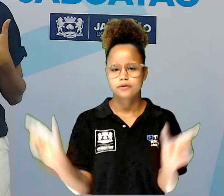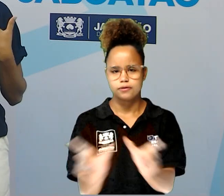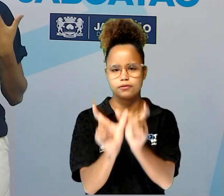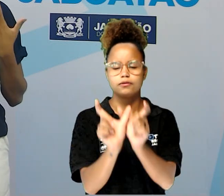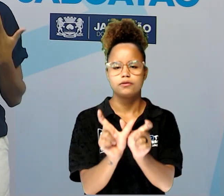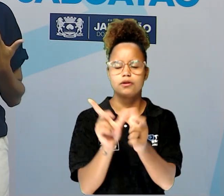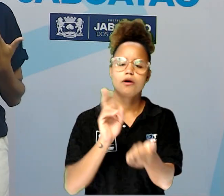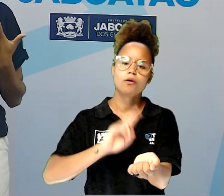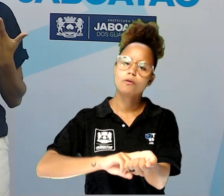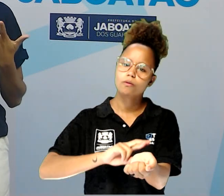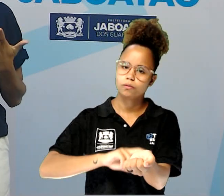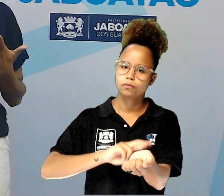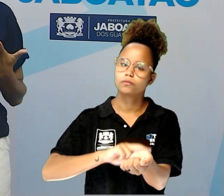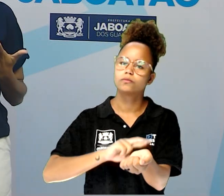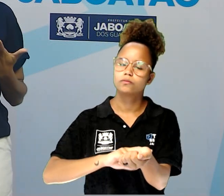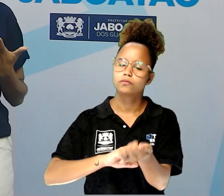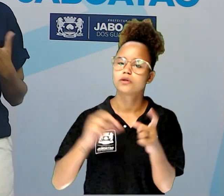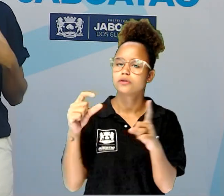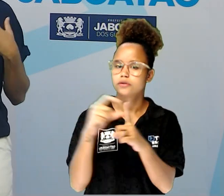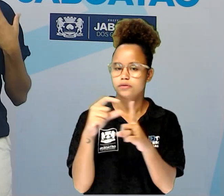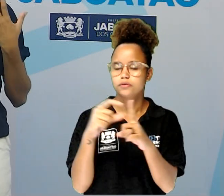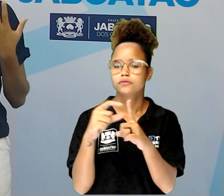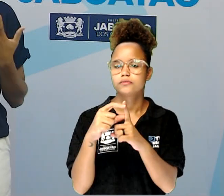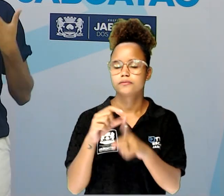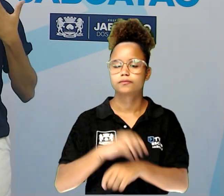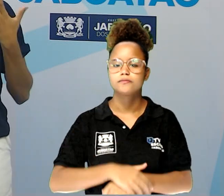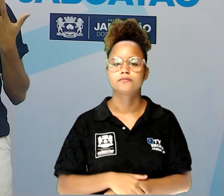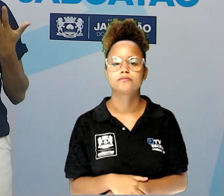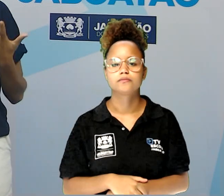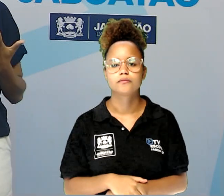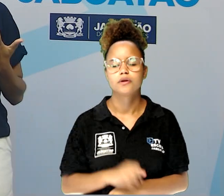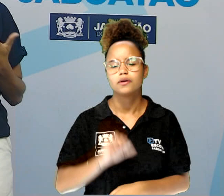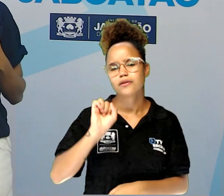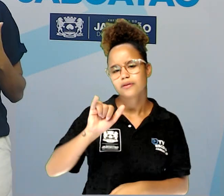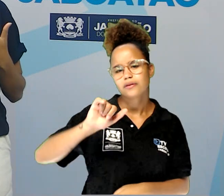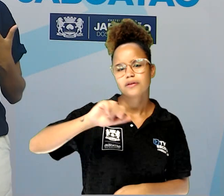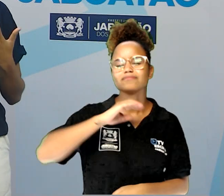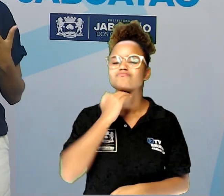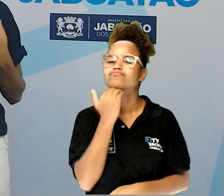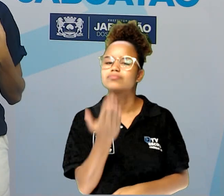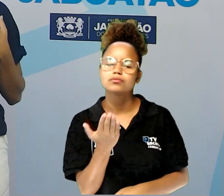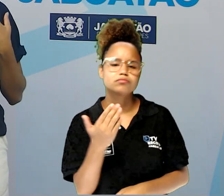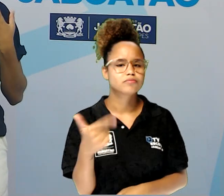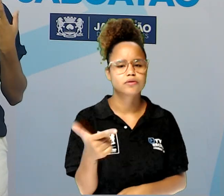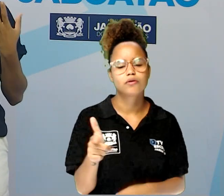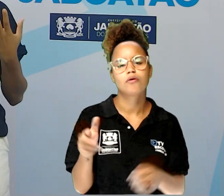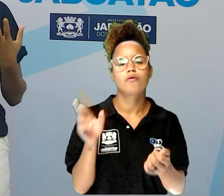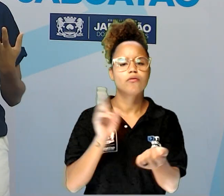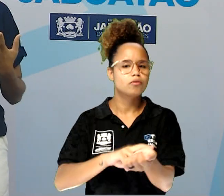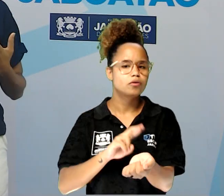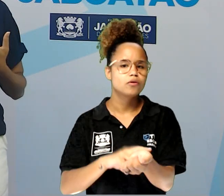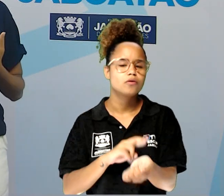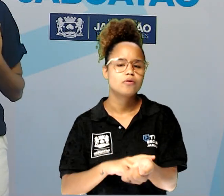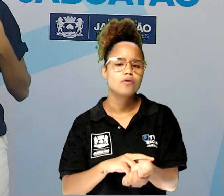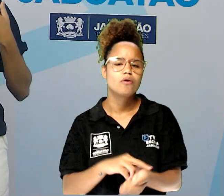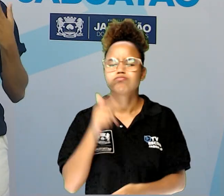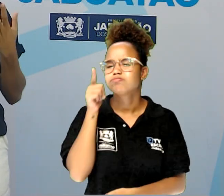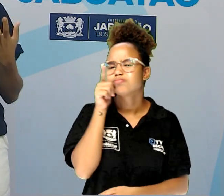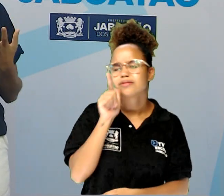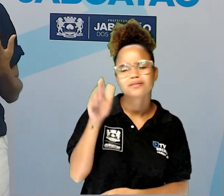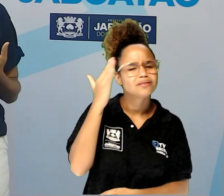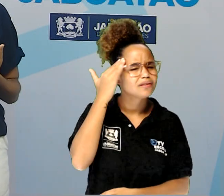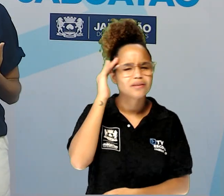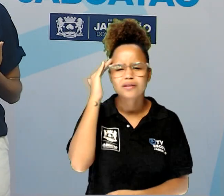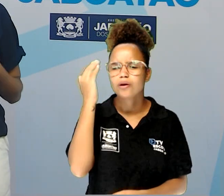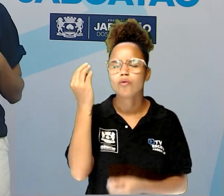ao ritmo das palavras. Sem o ritmo, a gente não consegue entender o que a